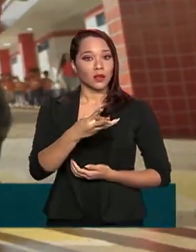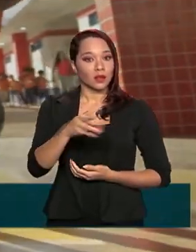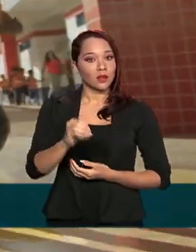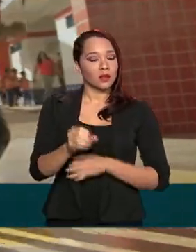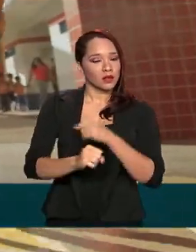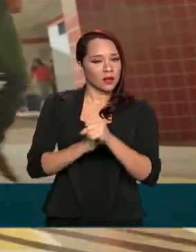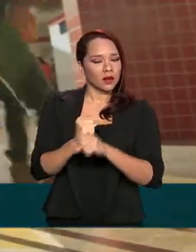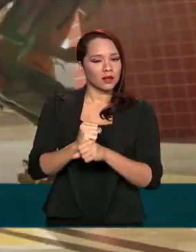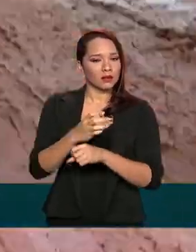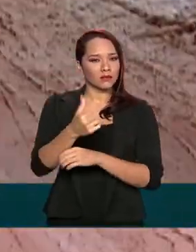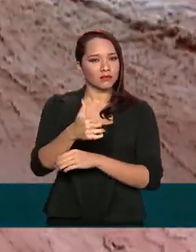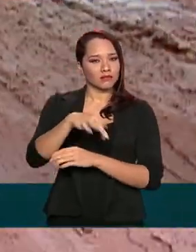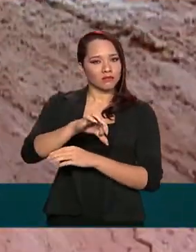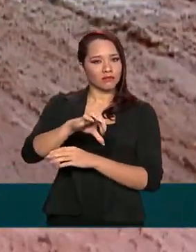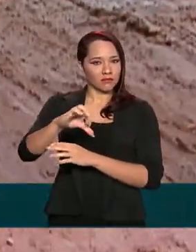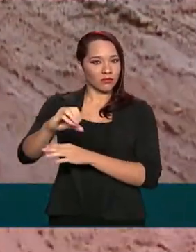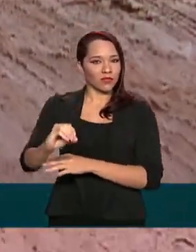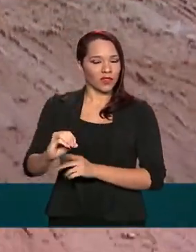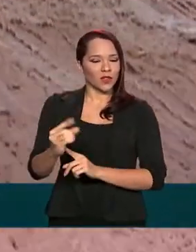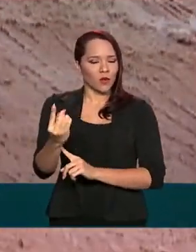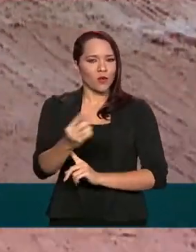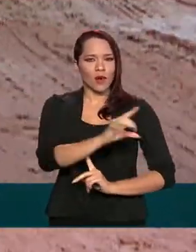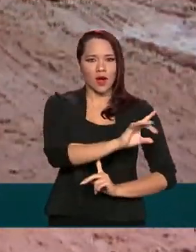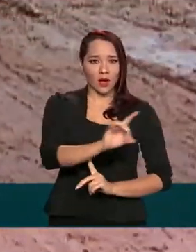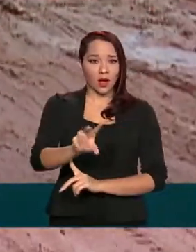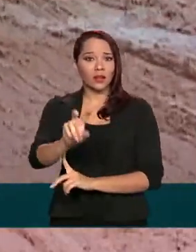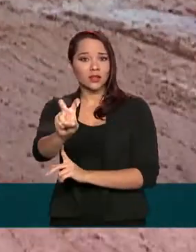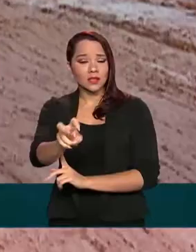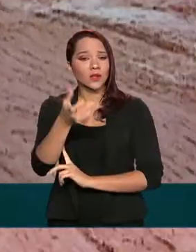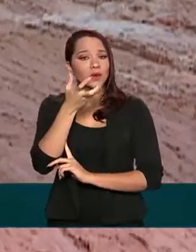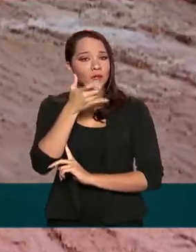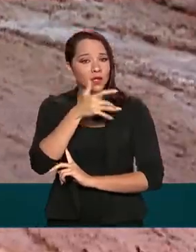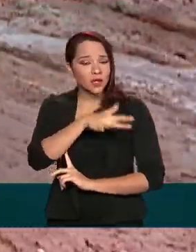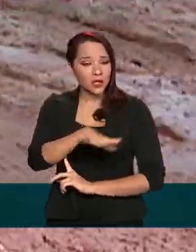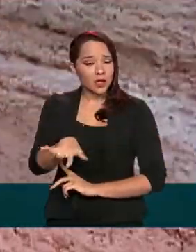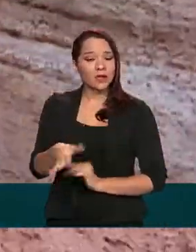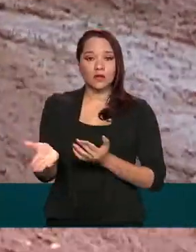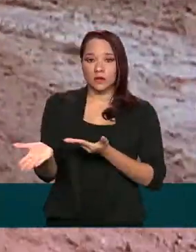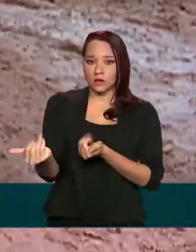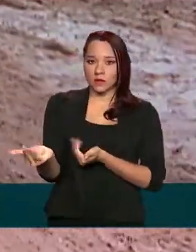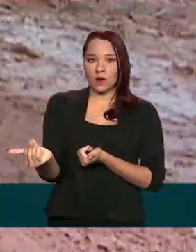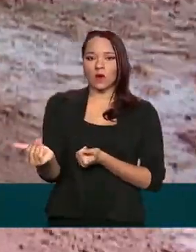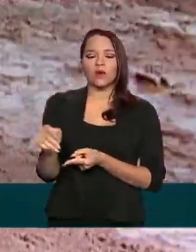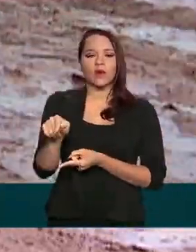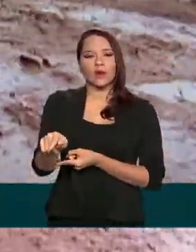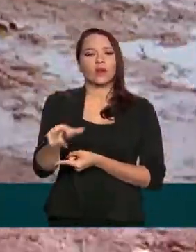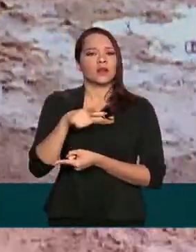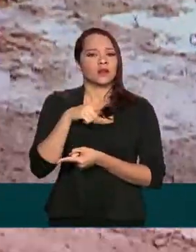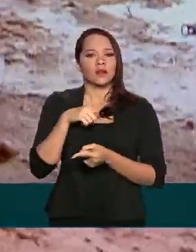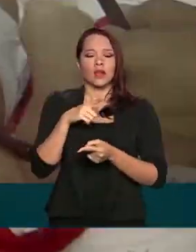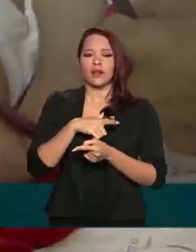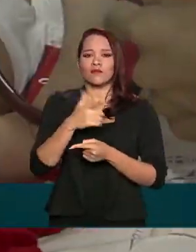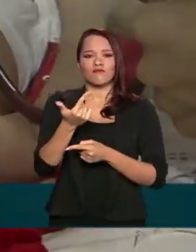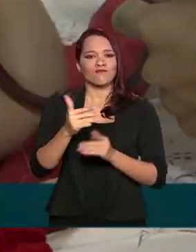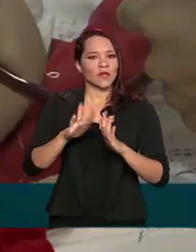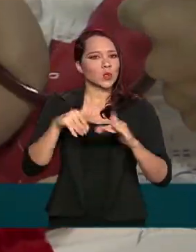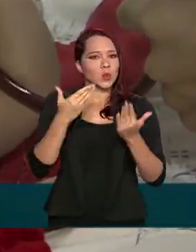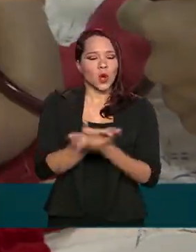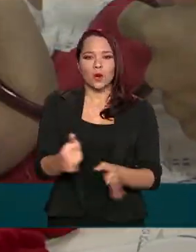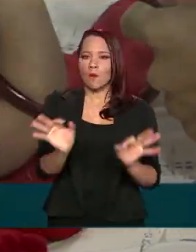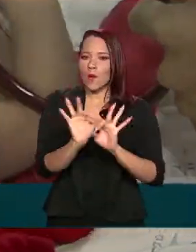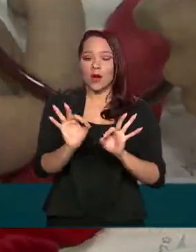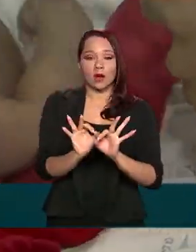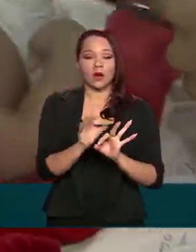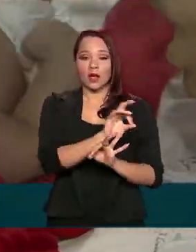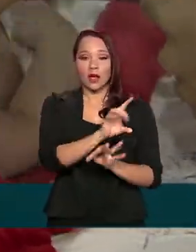em 1990, uma em cada cinco crianças e adolescentes estava fora da escola. E a